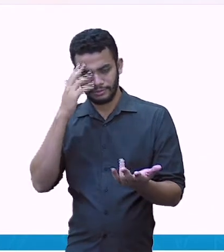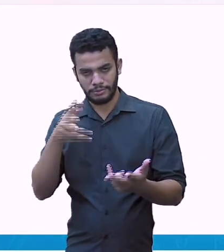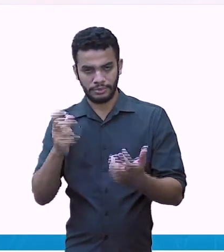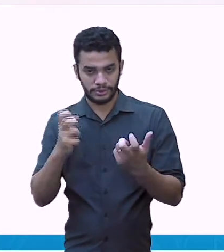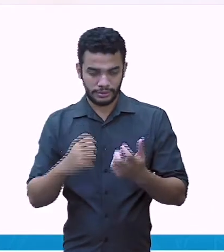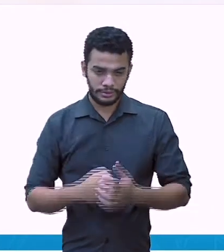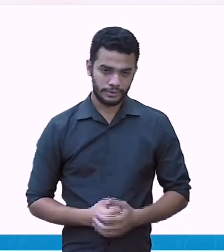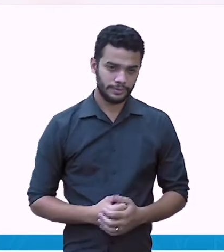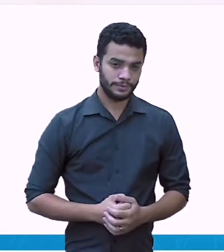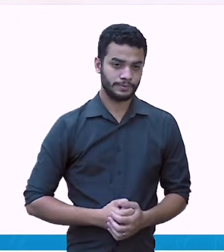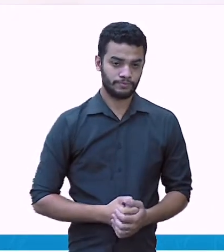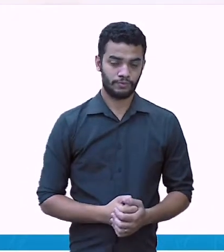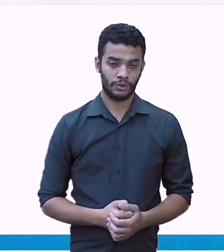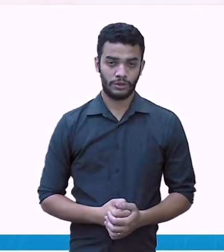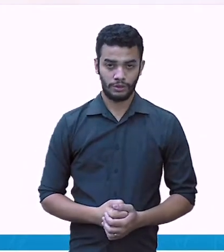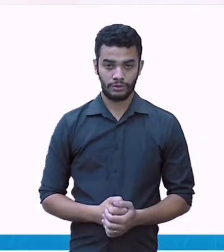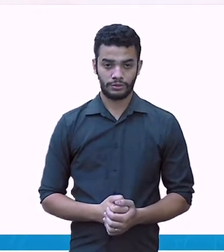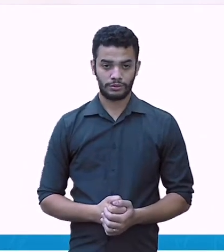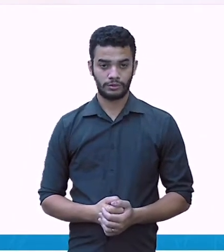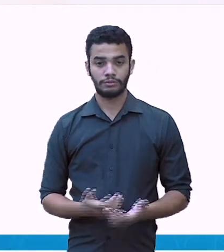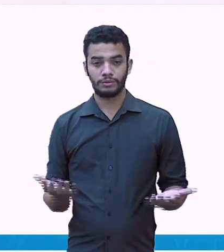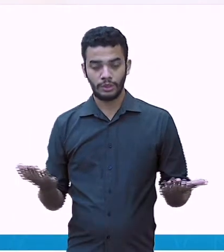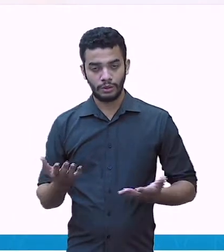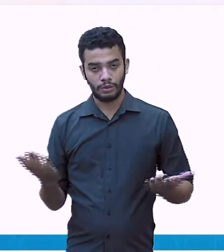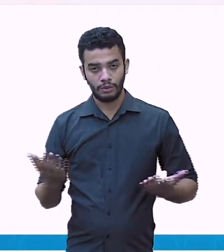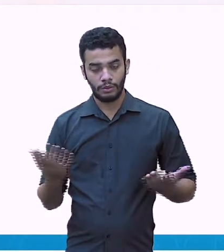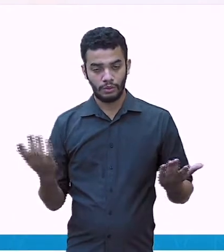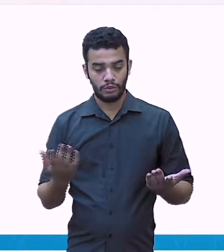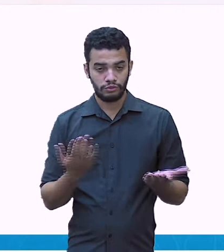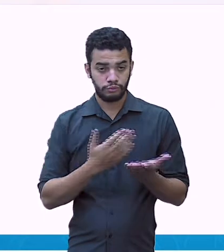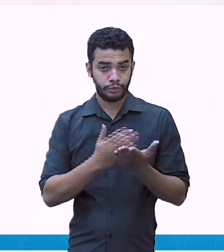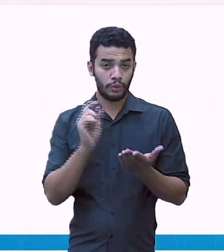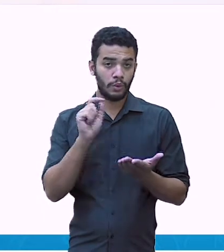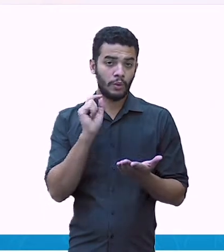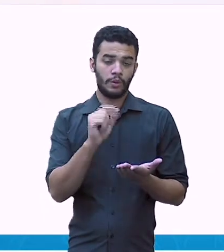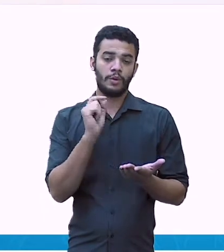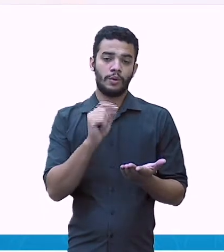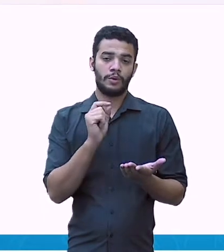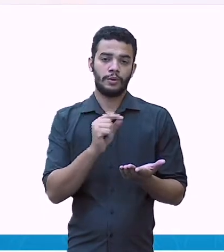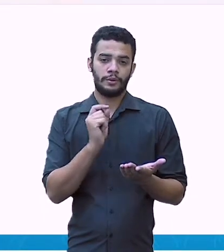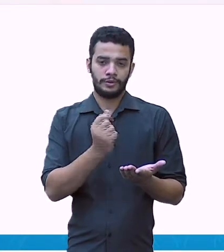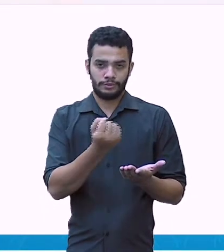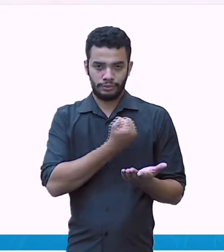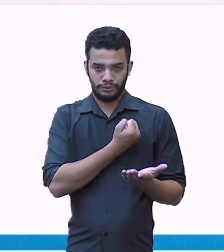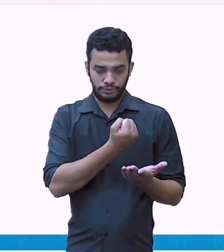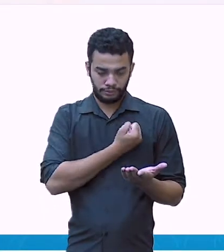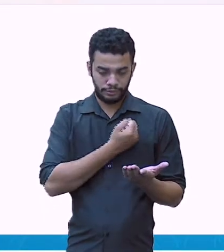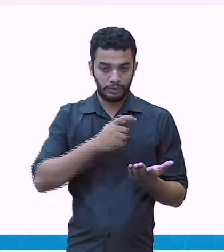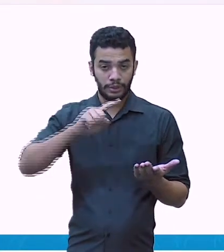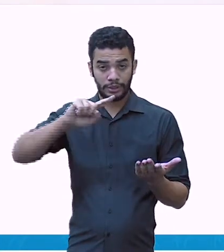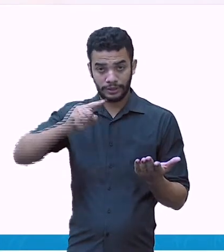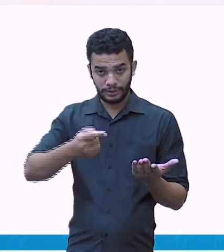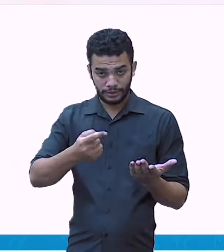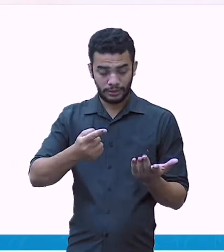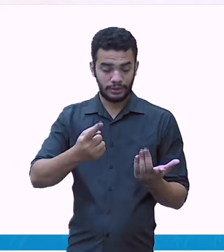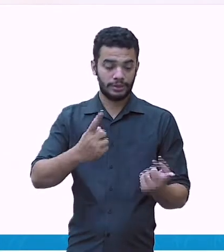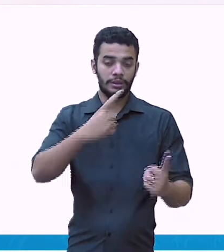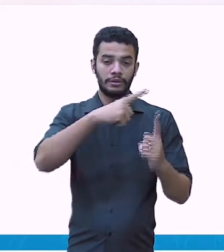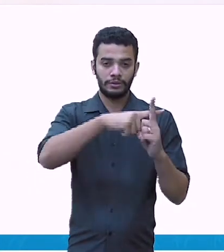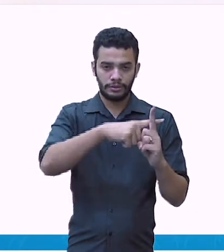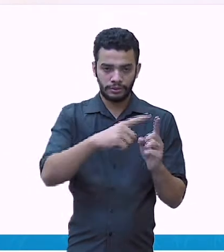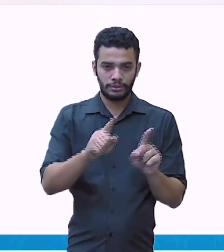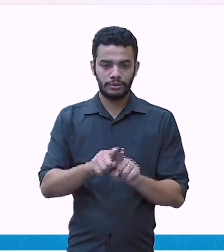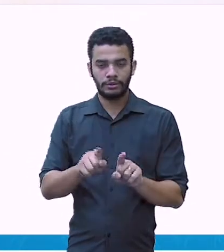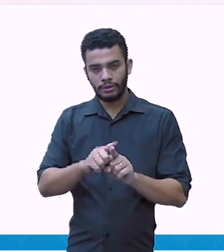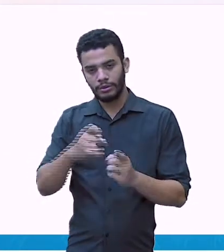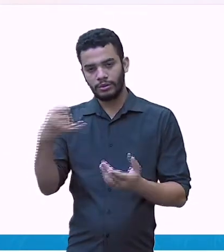Aqui, nós vamos começar aqui com a adição e subtração de números decimais. As operações com